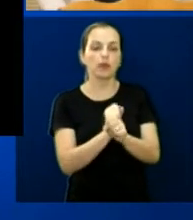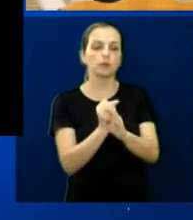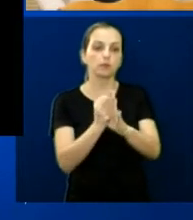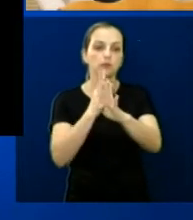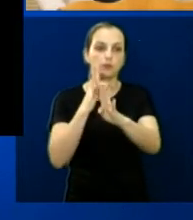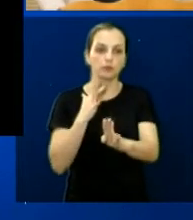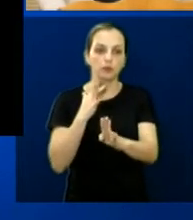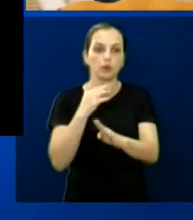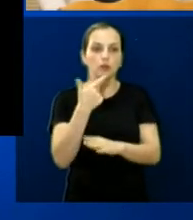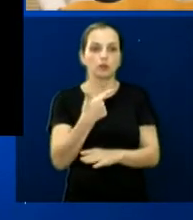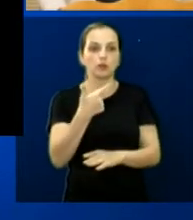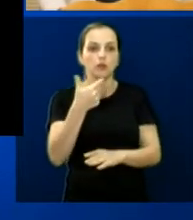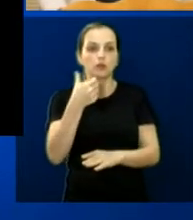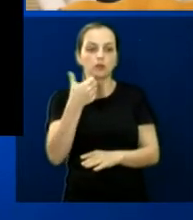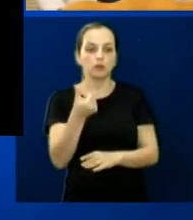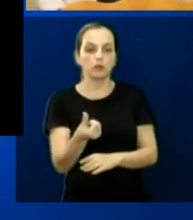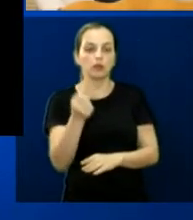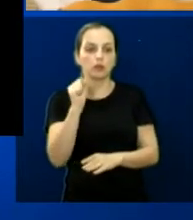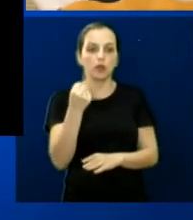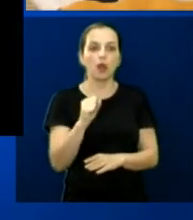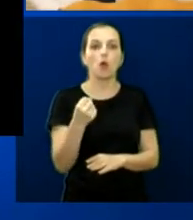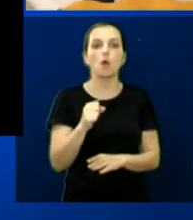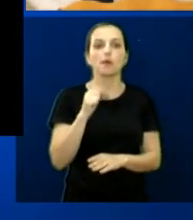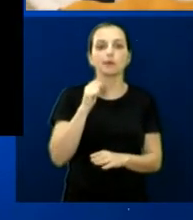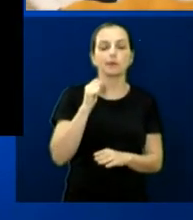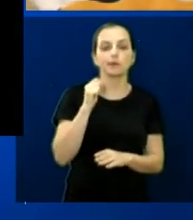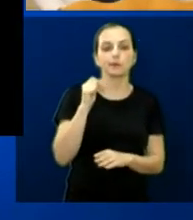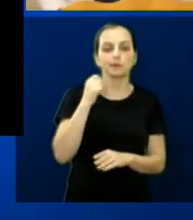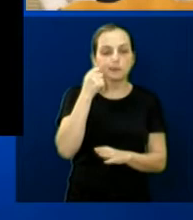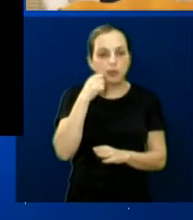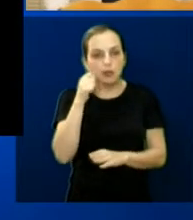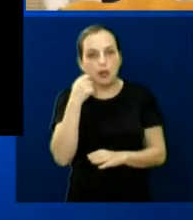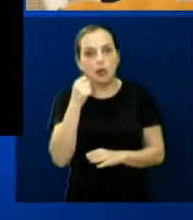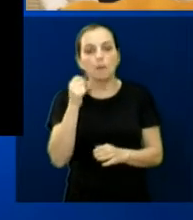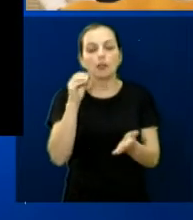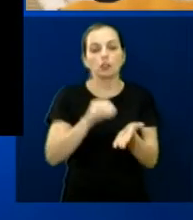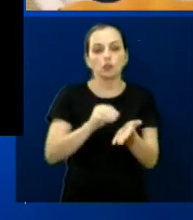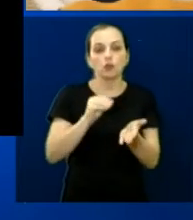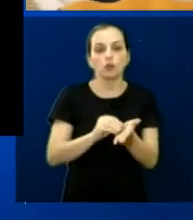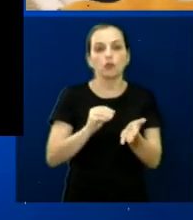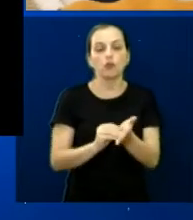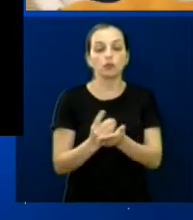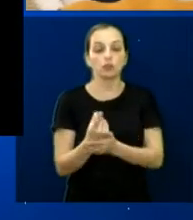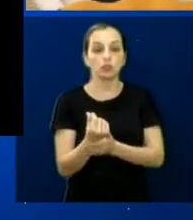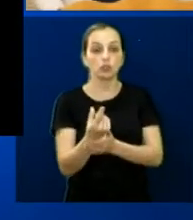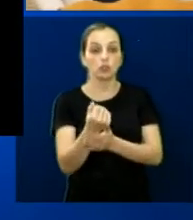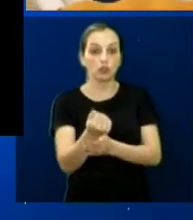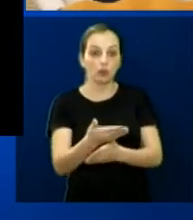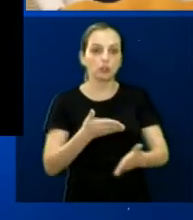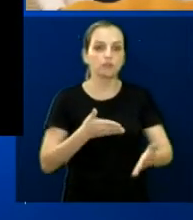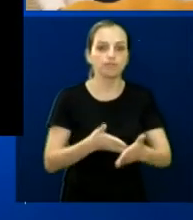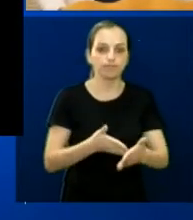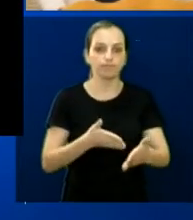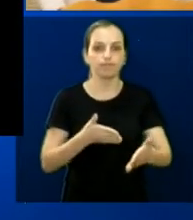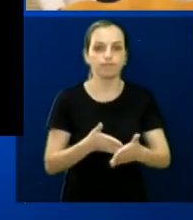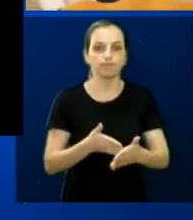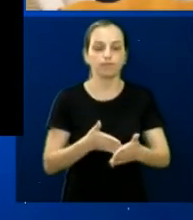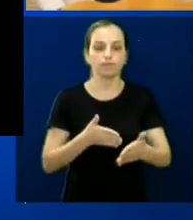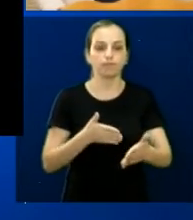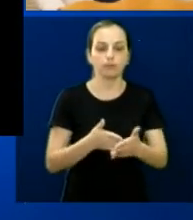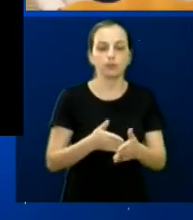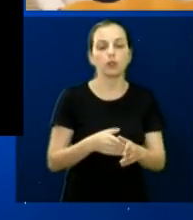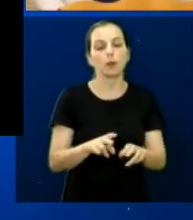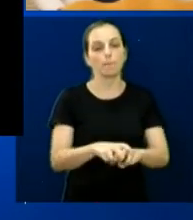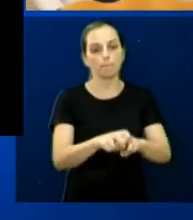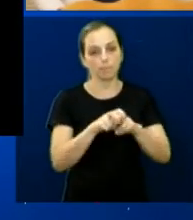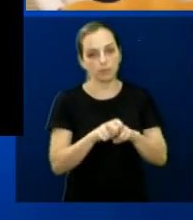268 procedimentos. A falta de recursos e a liberação do SUS são principais entraves. É exatamente nesse sentido